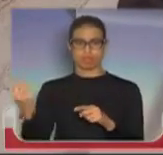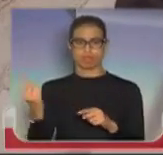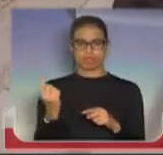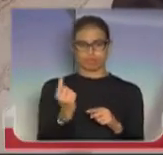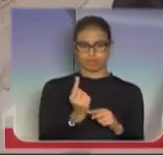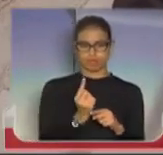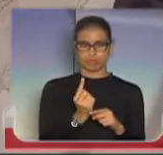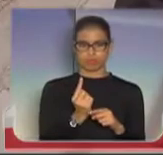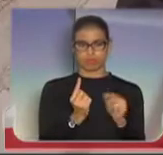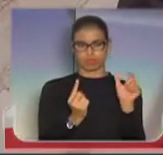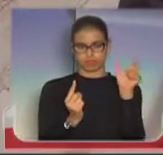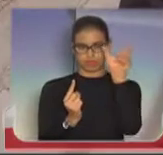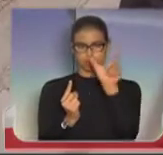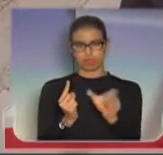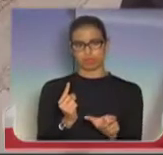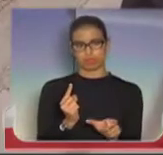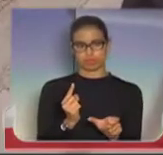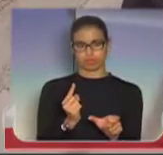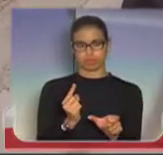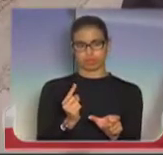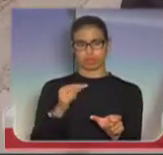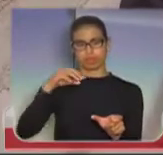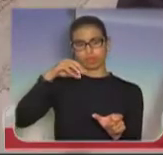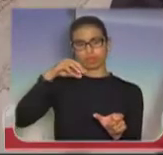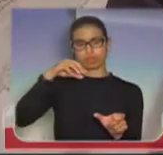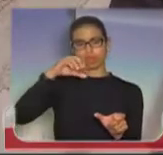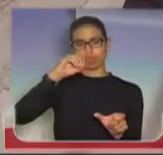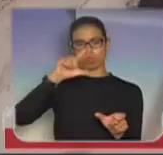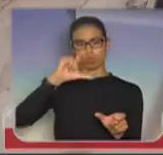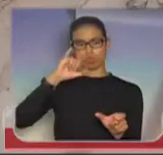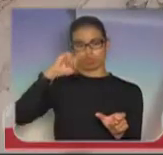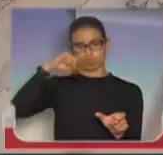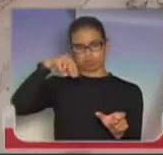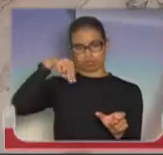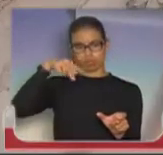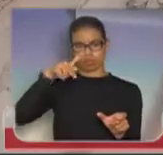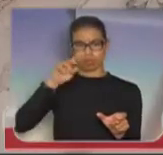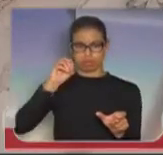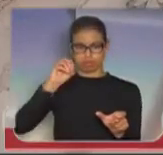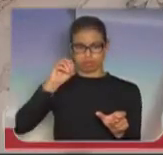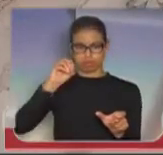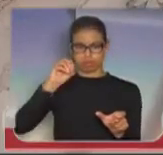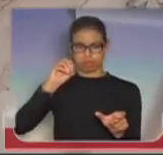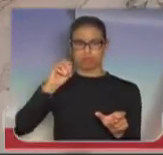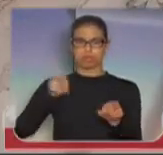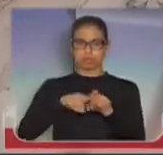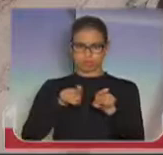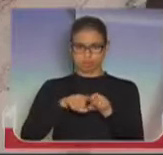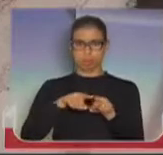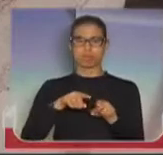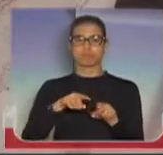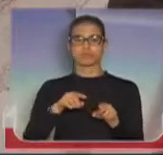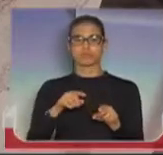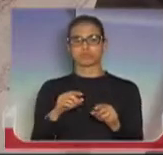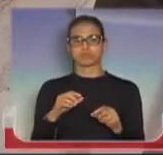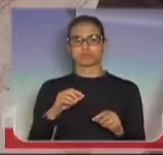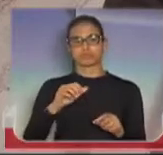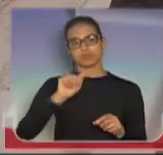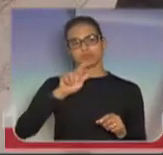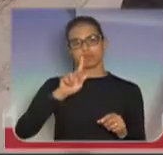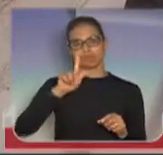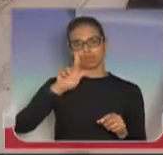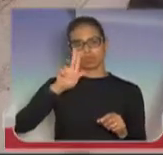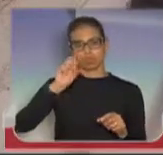também a presença do major Olímpio, deputado federal, do capitão Augusto, também deputado federal.